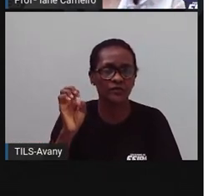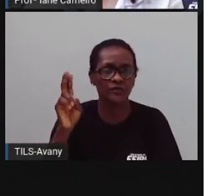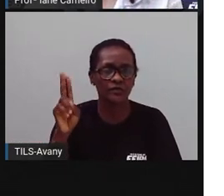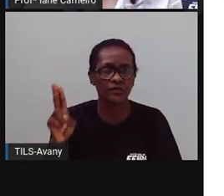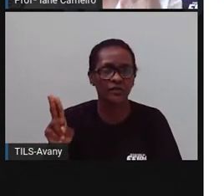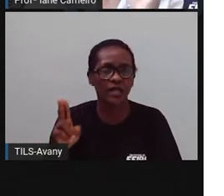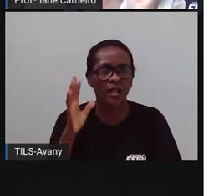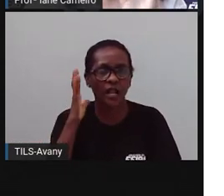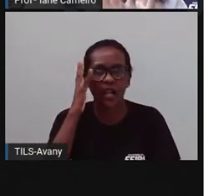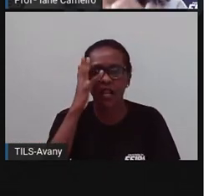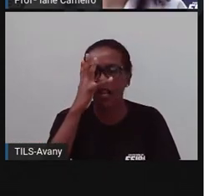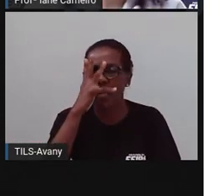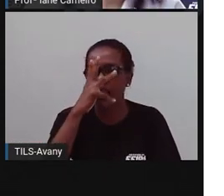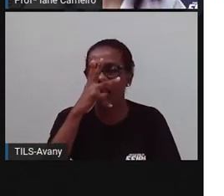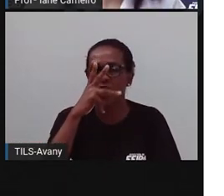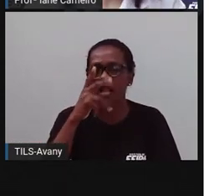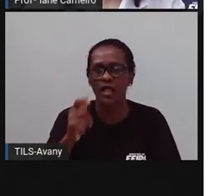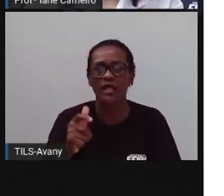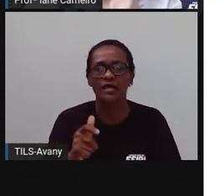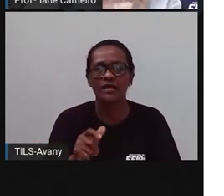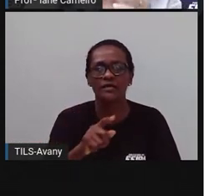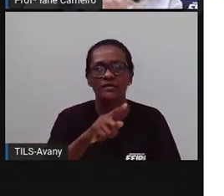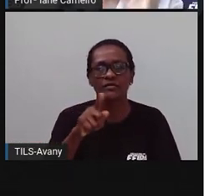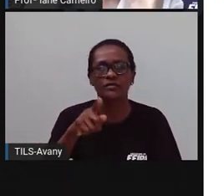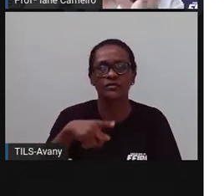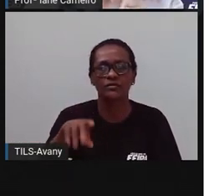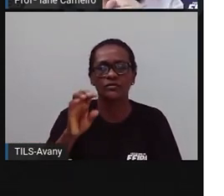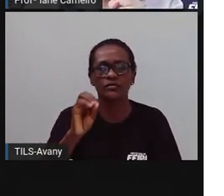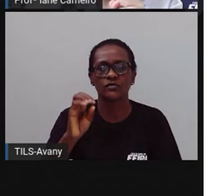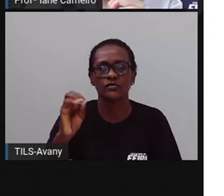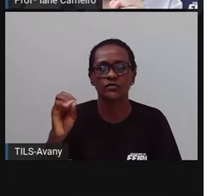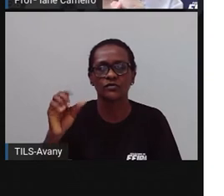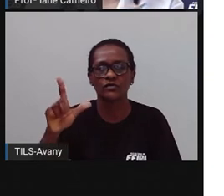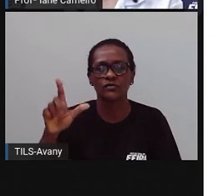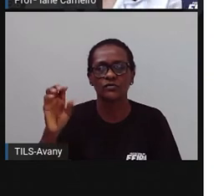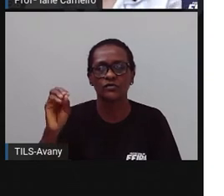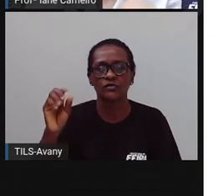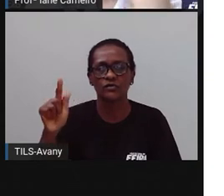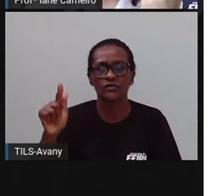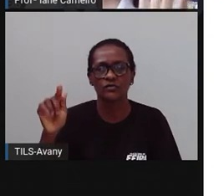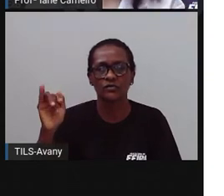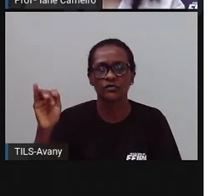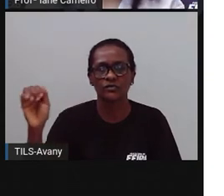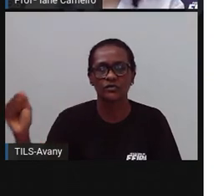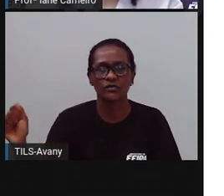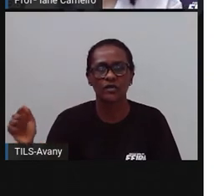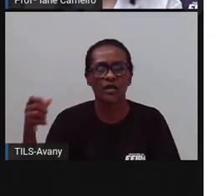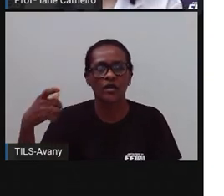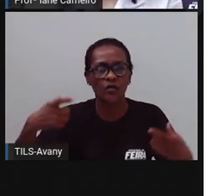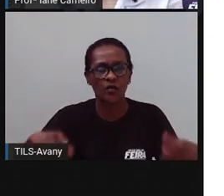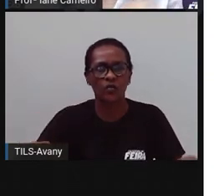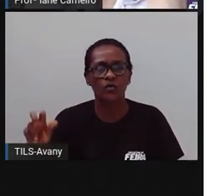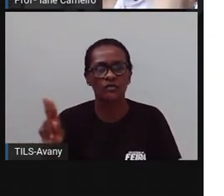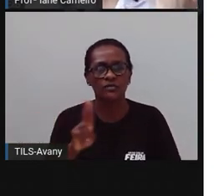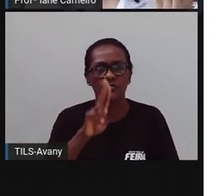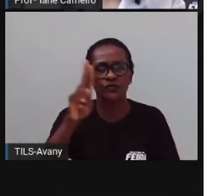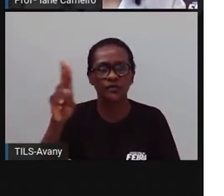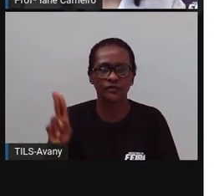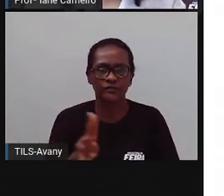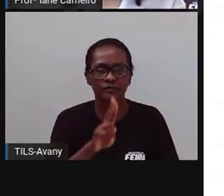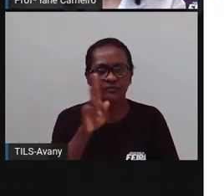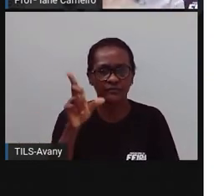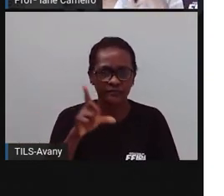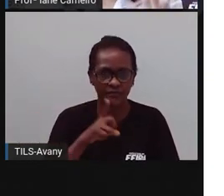precisa conhecer. É o Museu de Zoologia, e ele fica lá na Uefes. E você pode agendar visitação. As